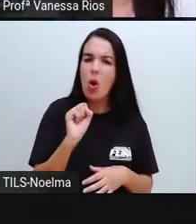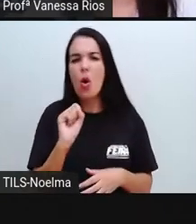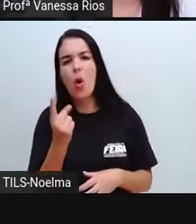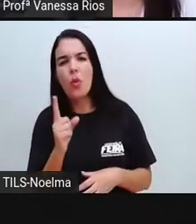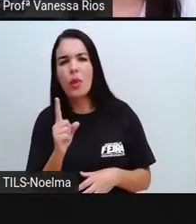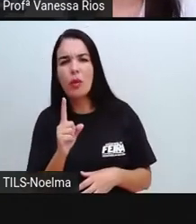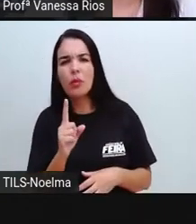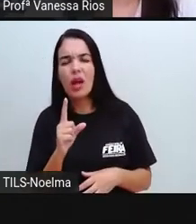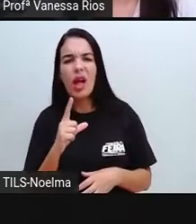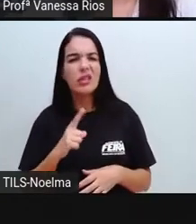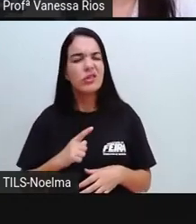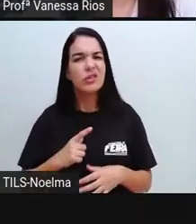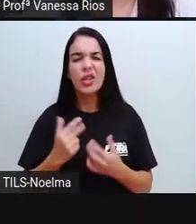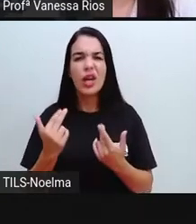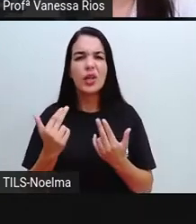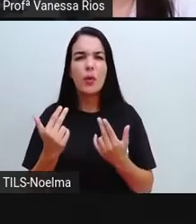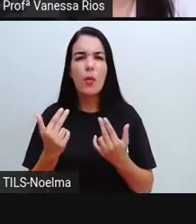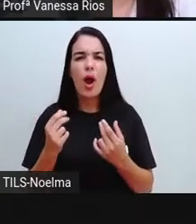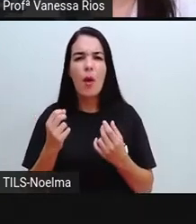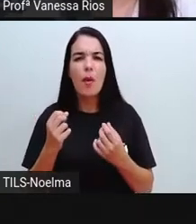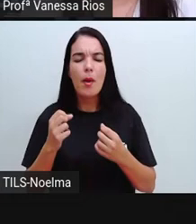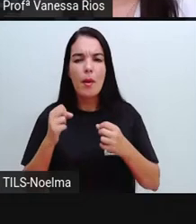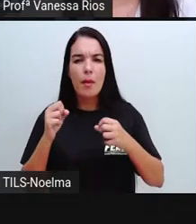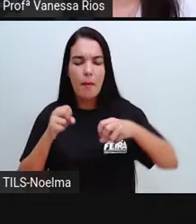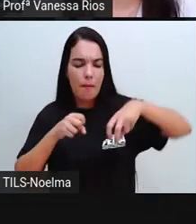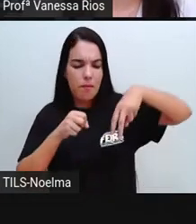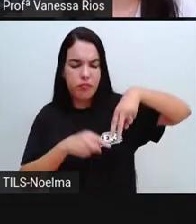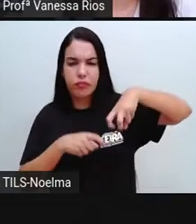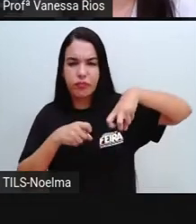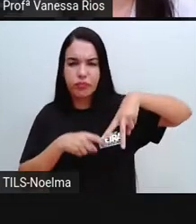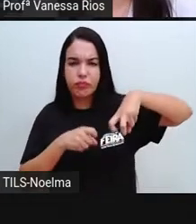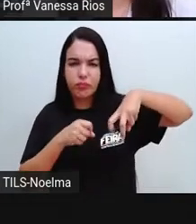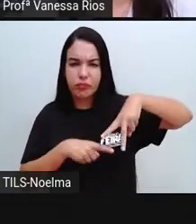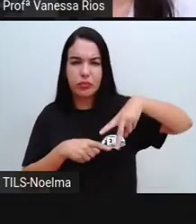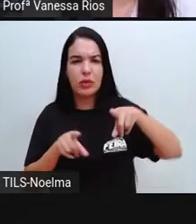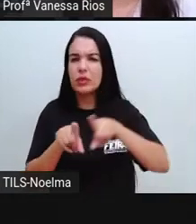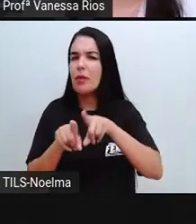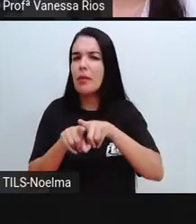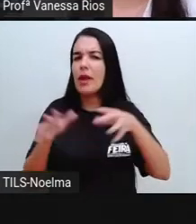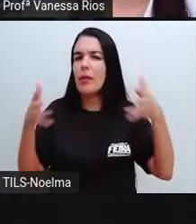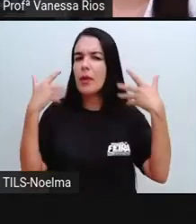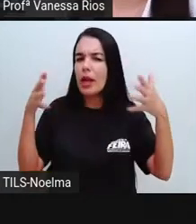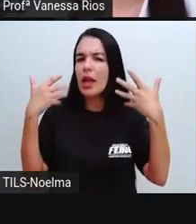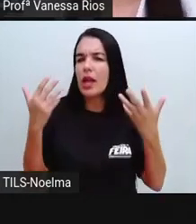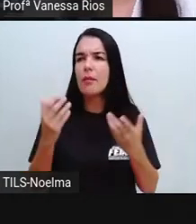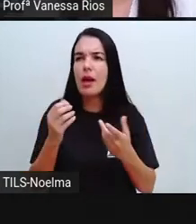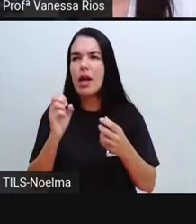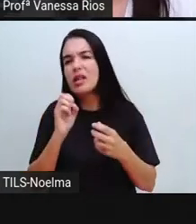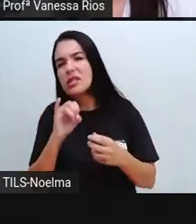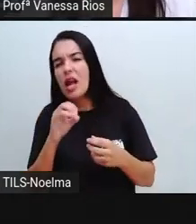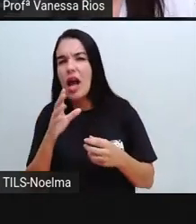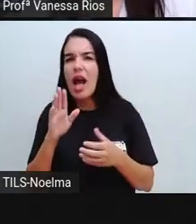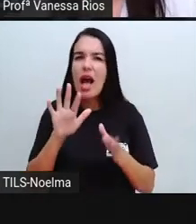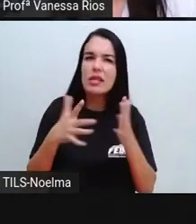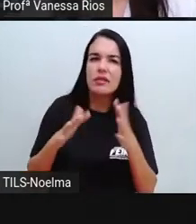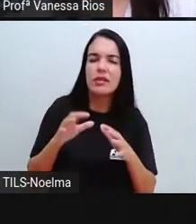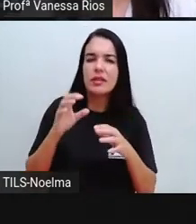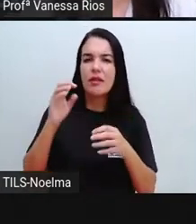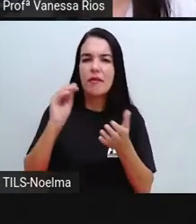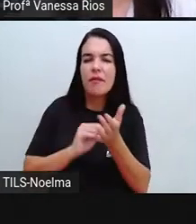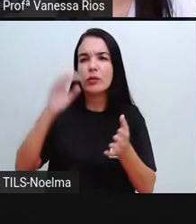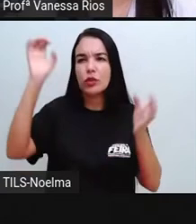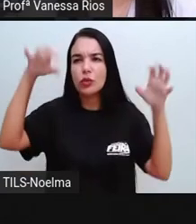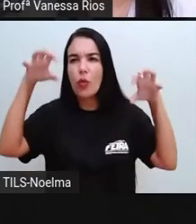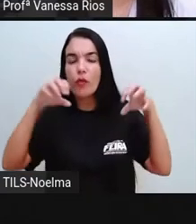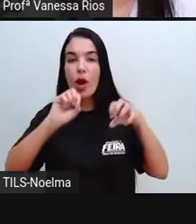mesmas pagas, né, as mesmas condições climáticas, que às vezes falta muita chuva, às vezes chove demais. Será que isso